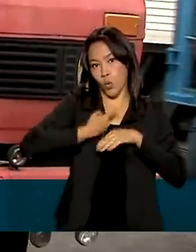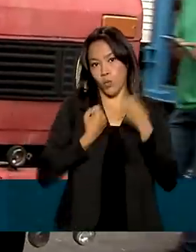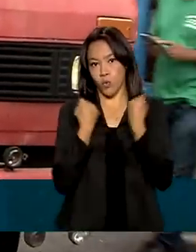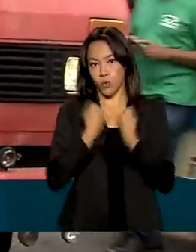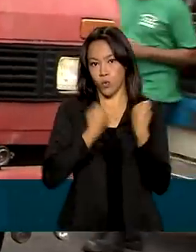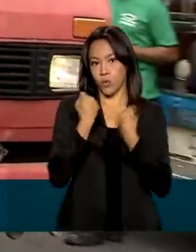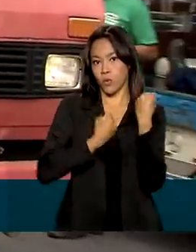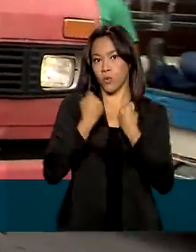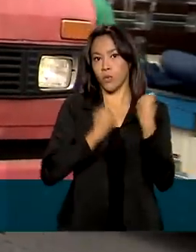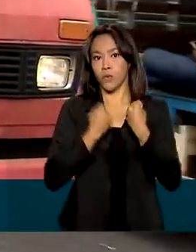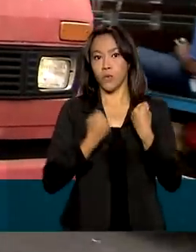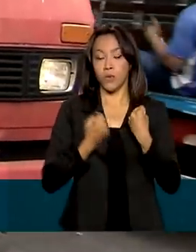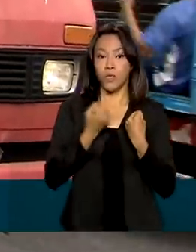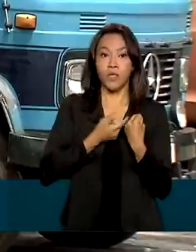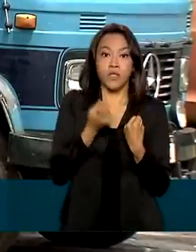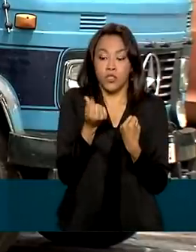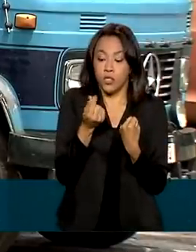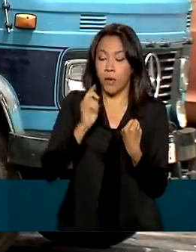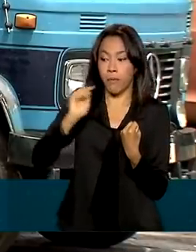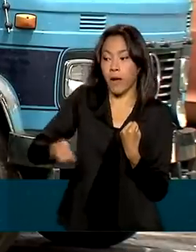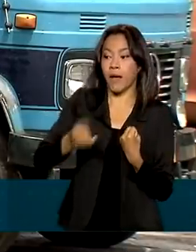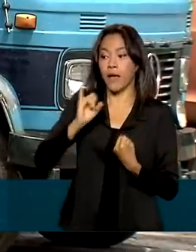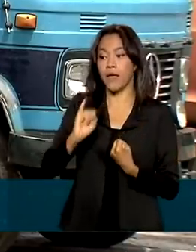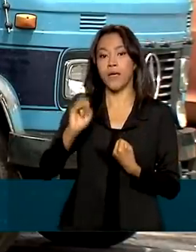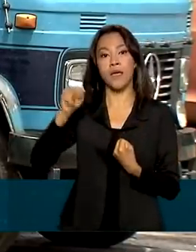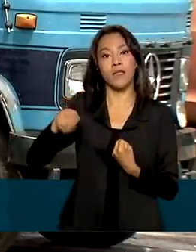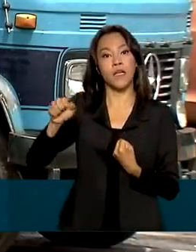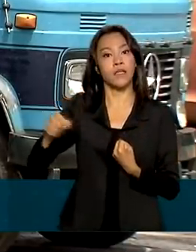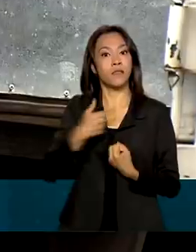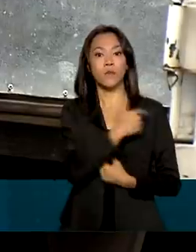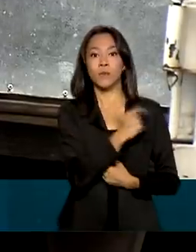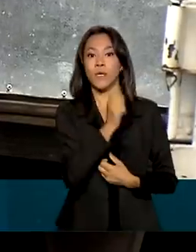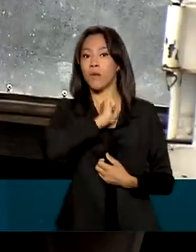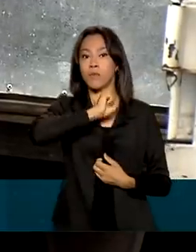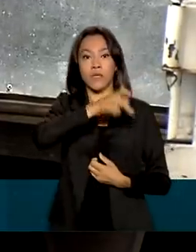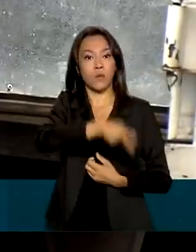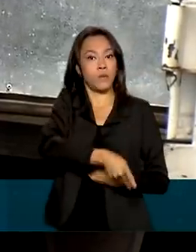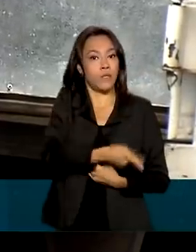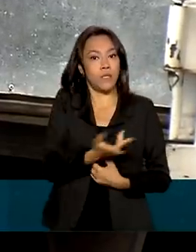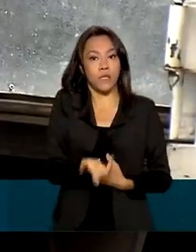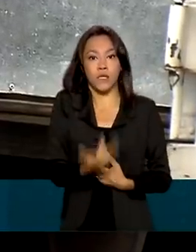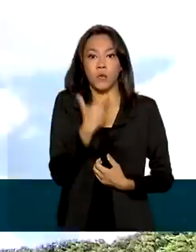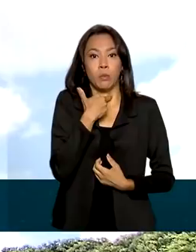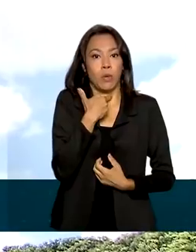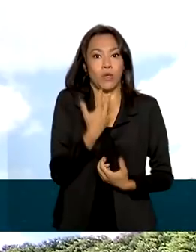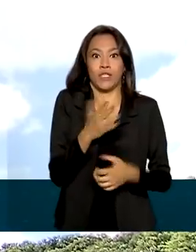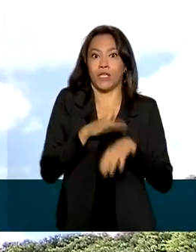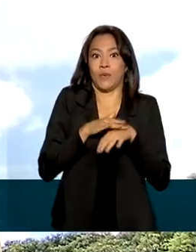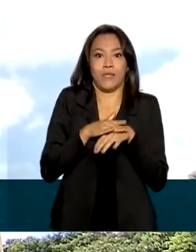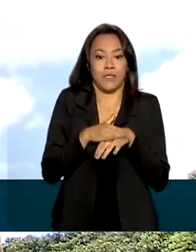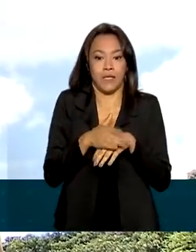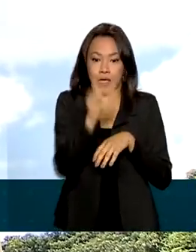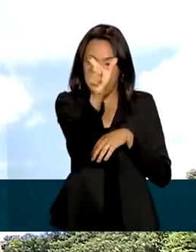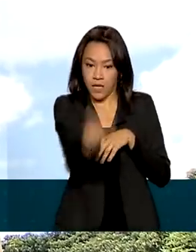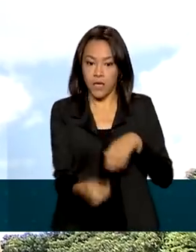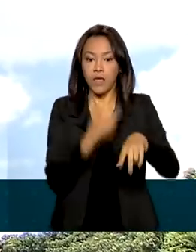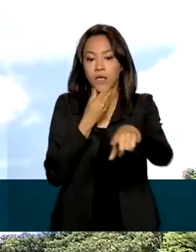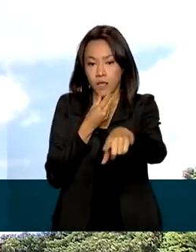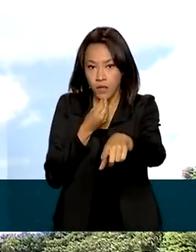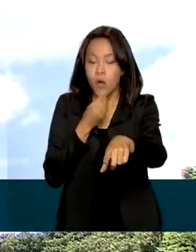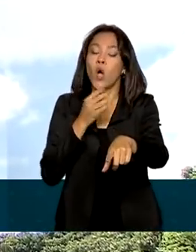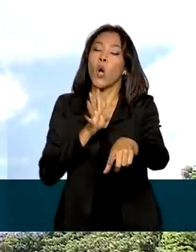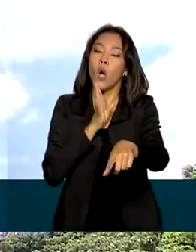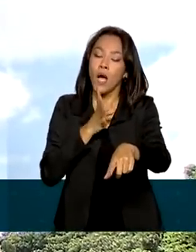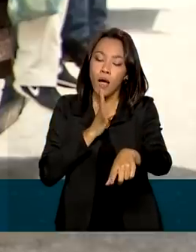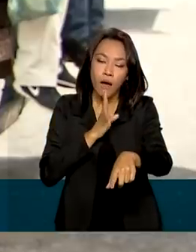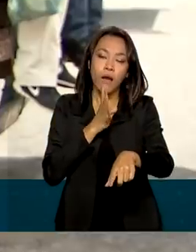sem sobra para pagar o INSS, vivem sem aposentadoria e sem poder adoecer. Alan Cavalcante conhece de perto